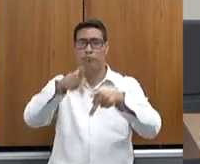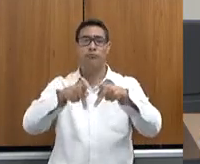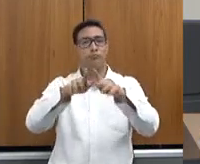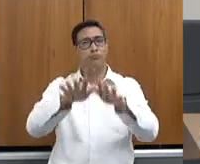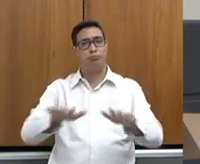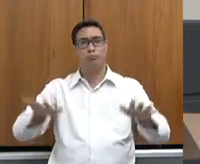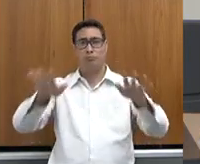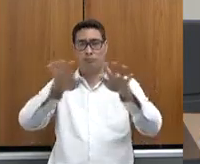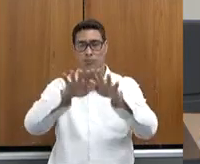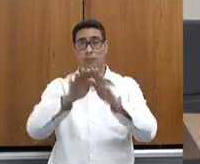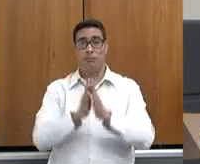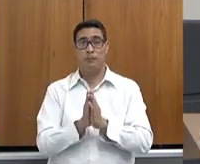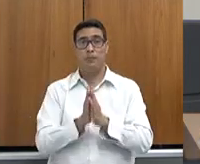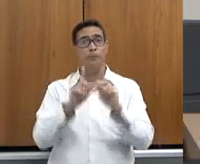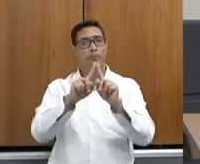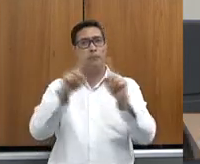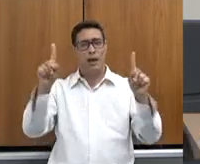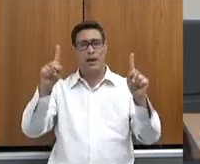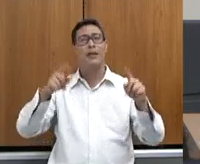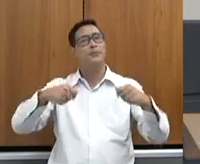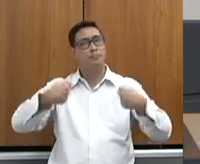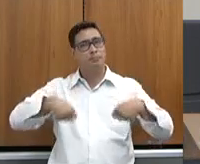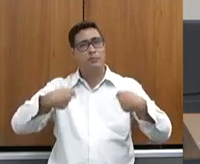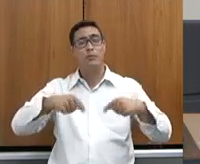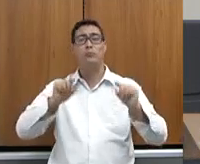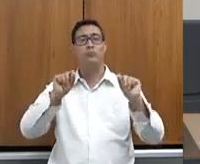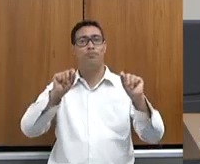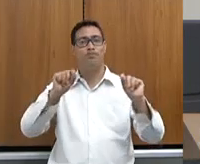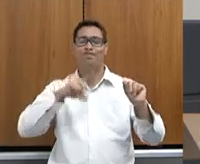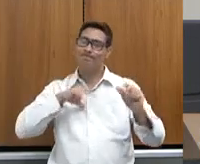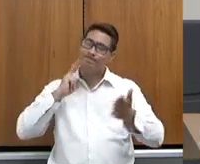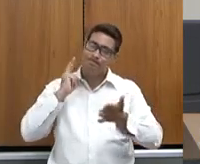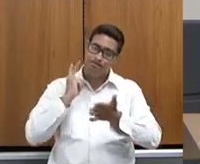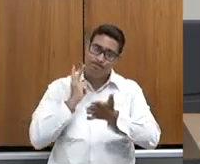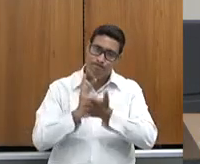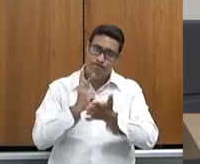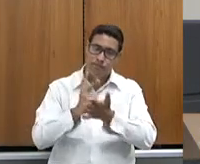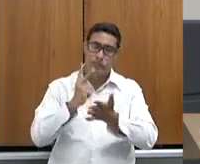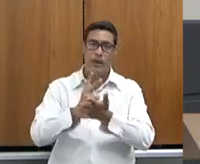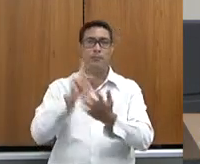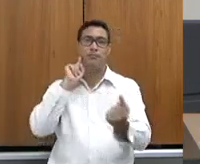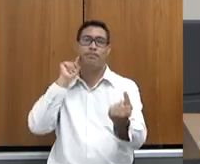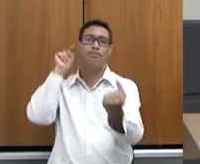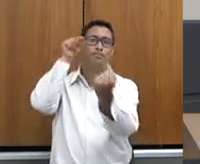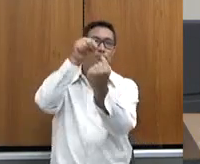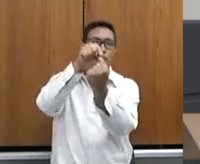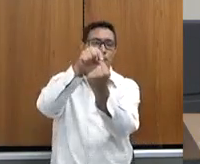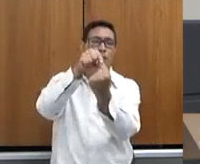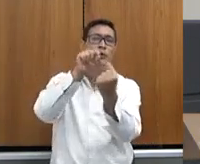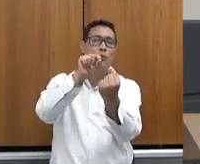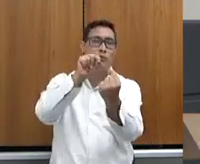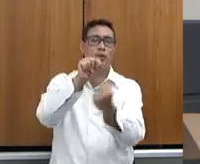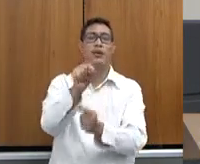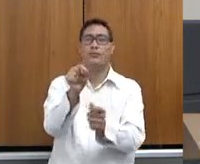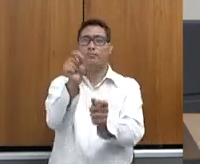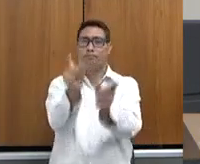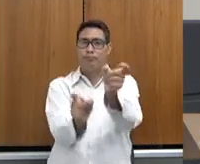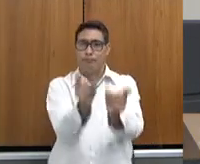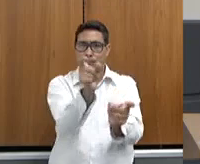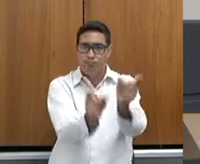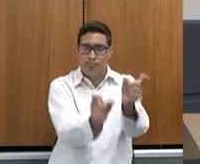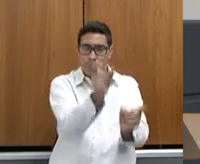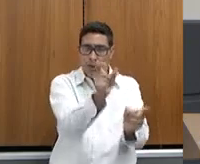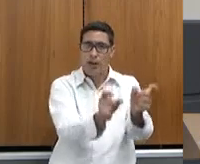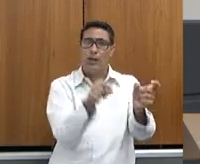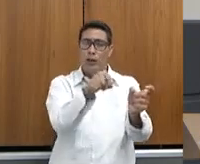ela deve sempre priorizar a gestão técnica. Pessoas que conheçam